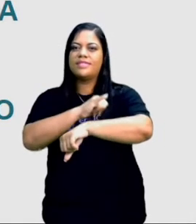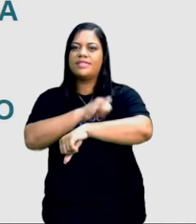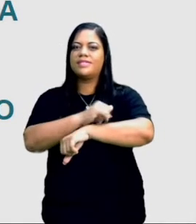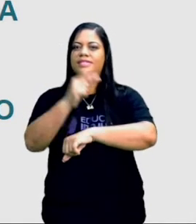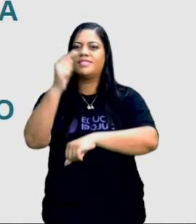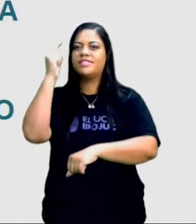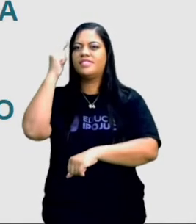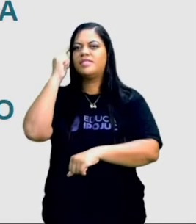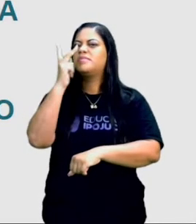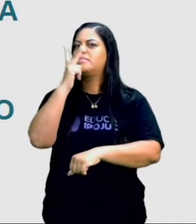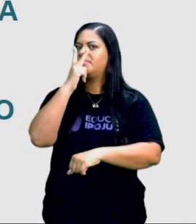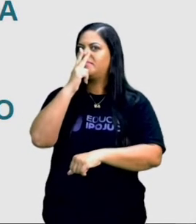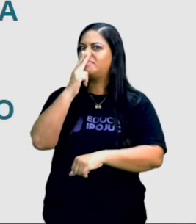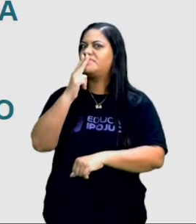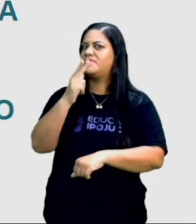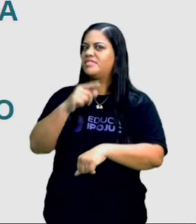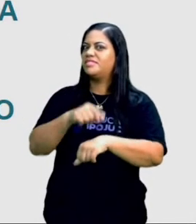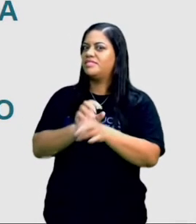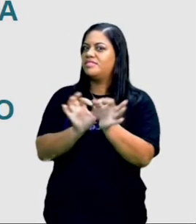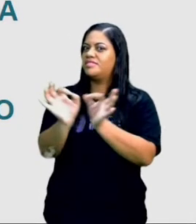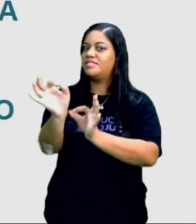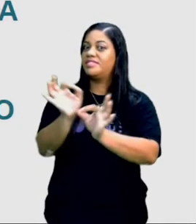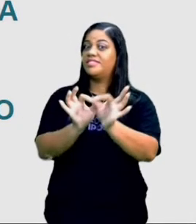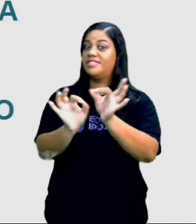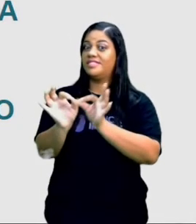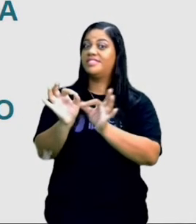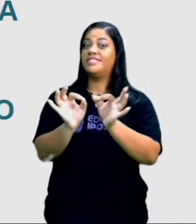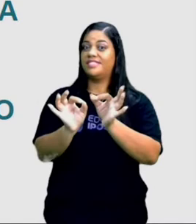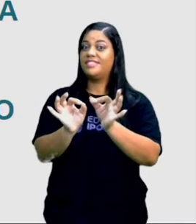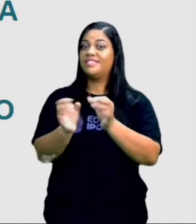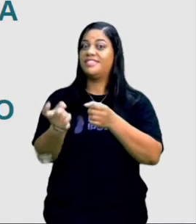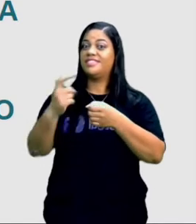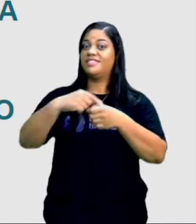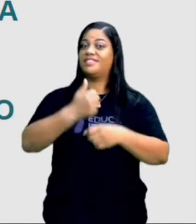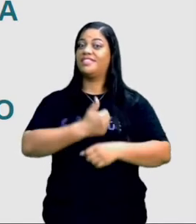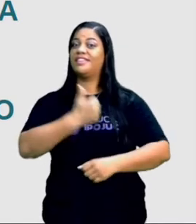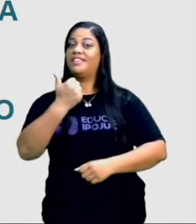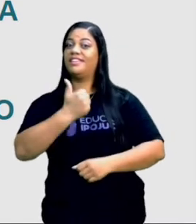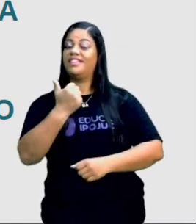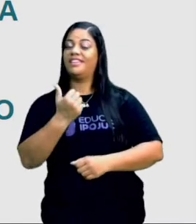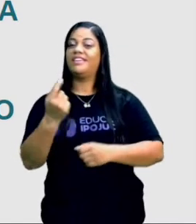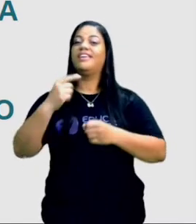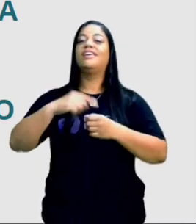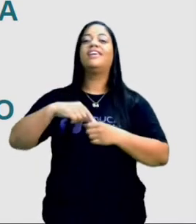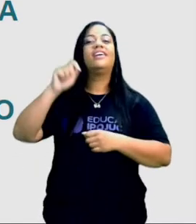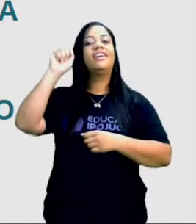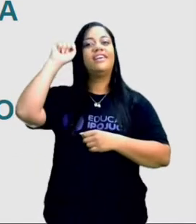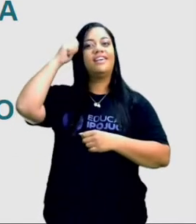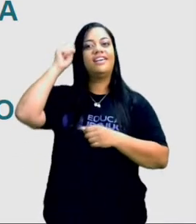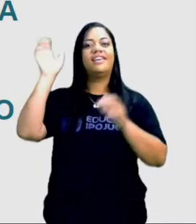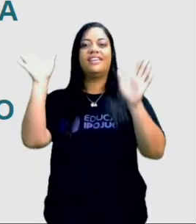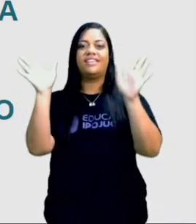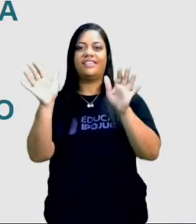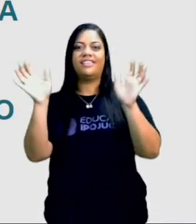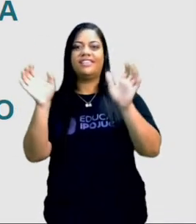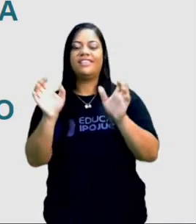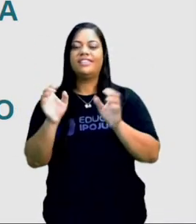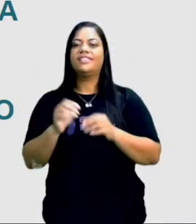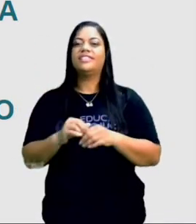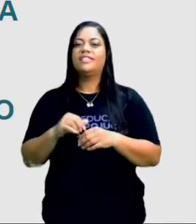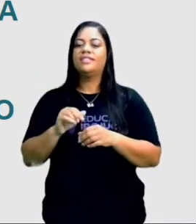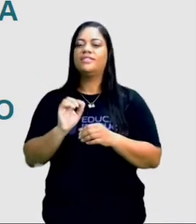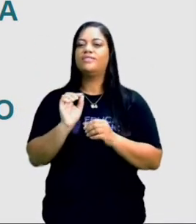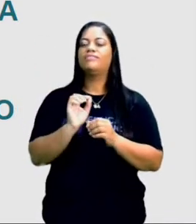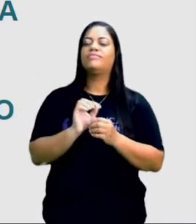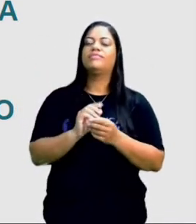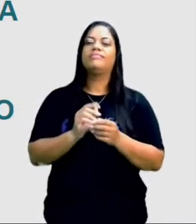que era a hora de se preparar para a carona com o urubu. Saiu sem ninguém